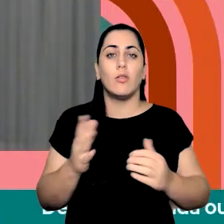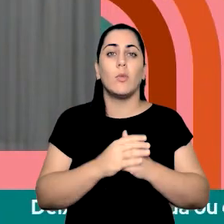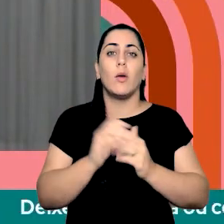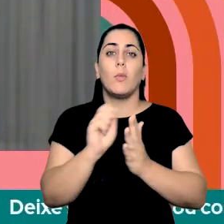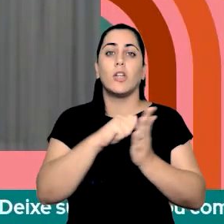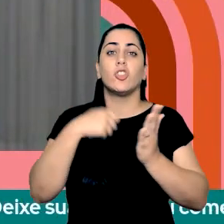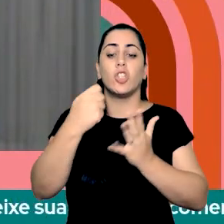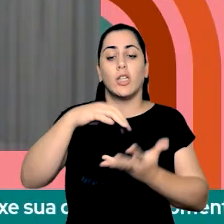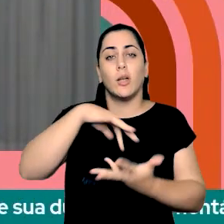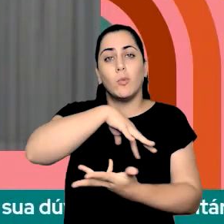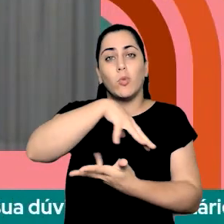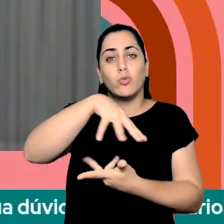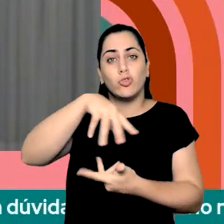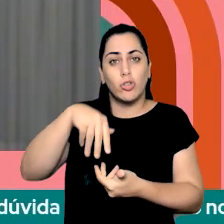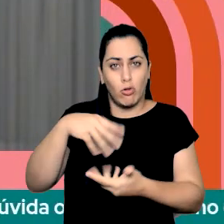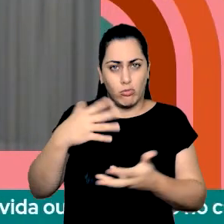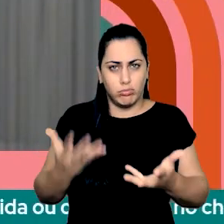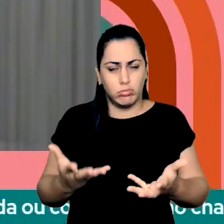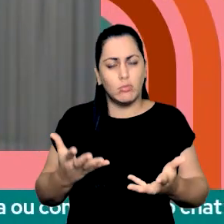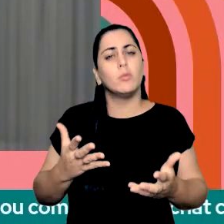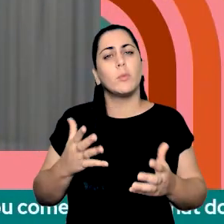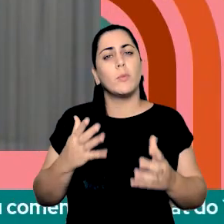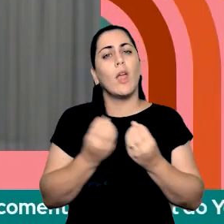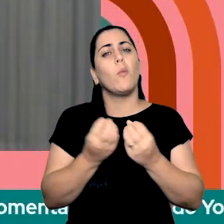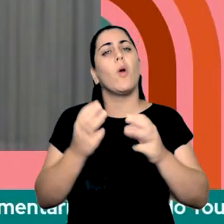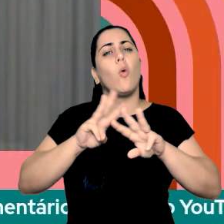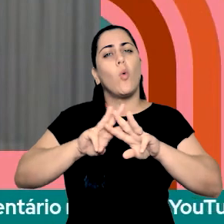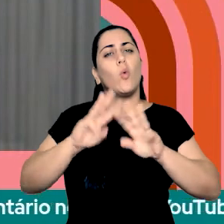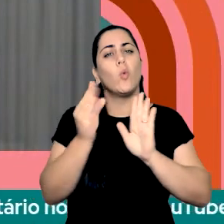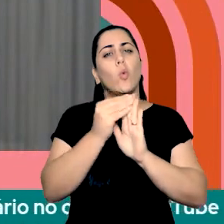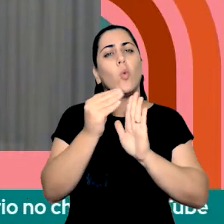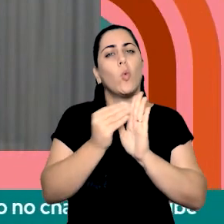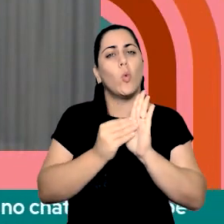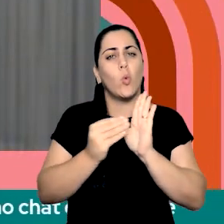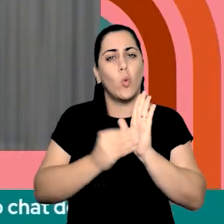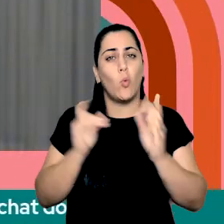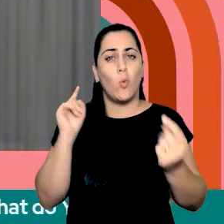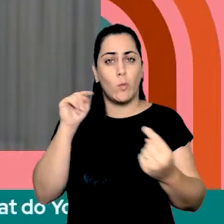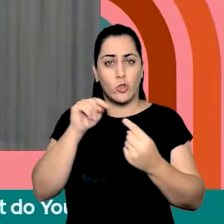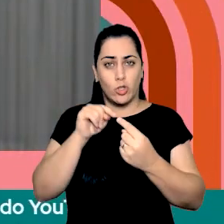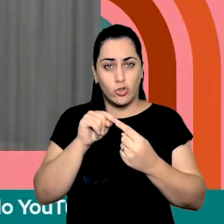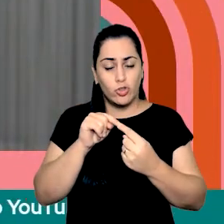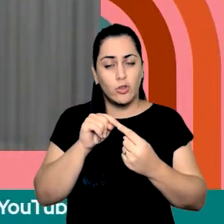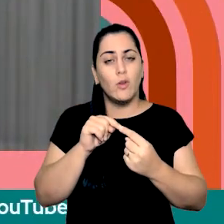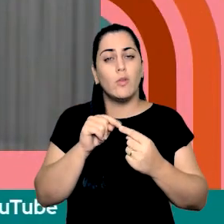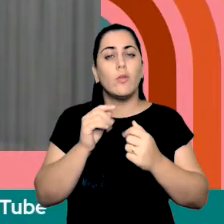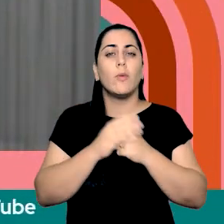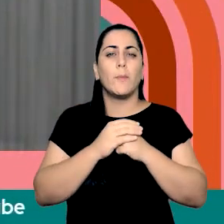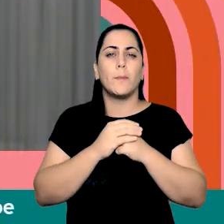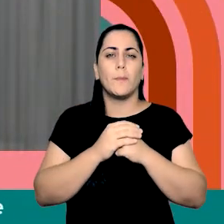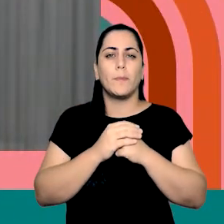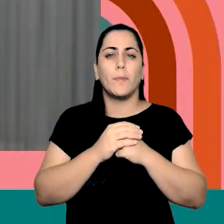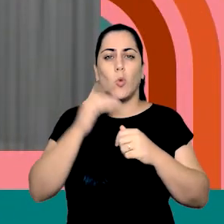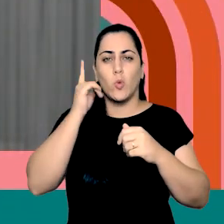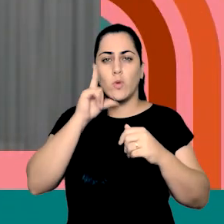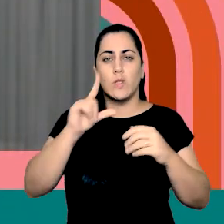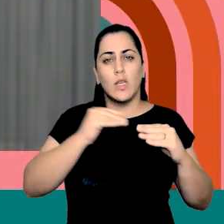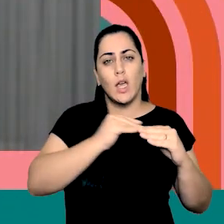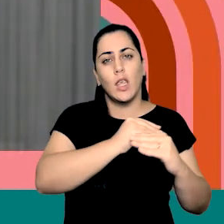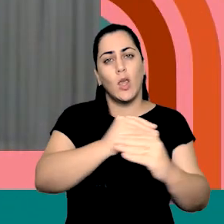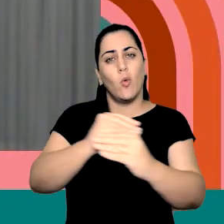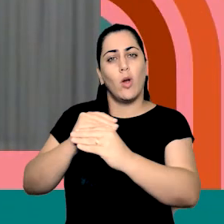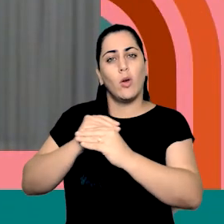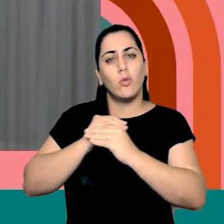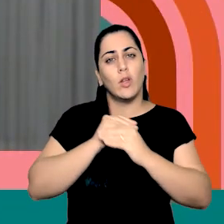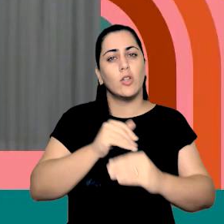uma agenda global, e nessa agenda global, a ONU fixou como um dos objetivos alcançar a igualdade